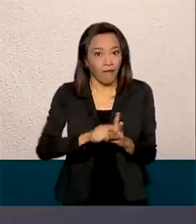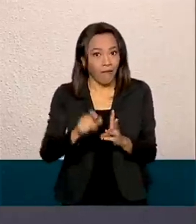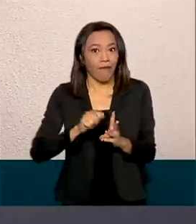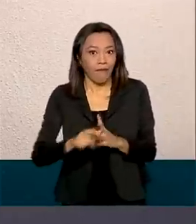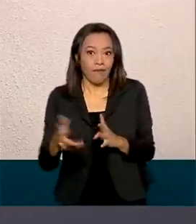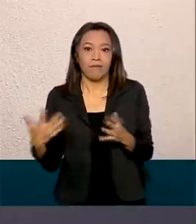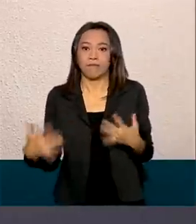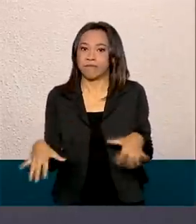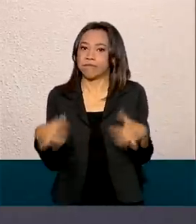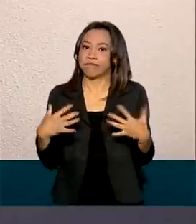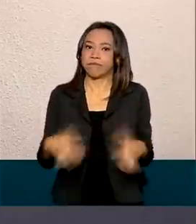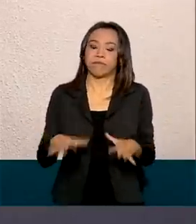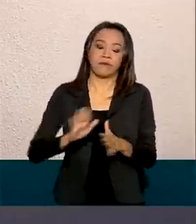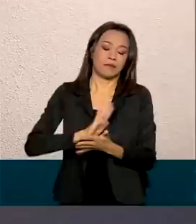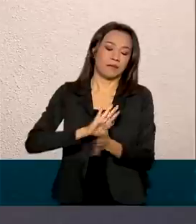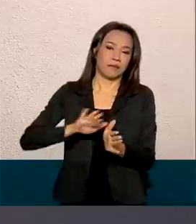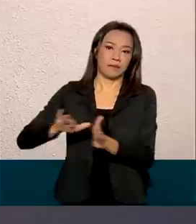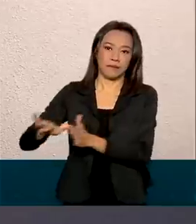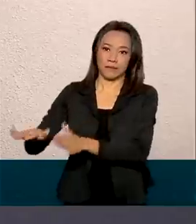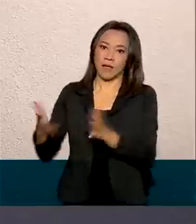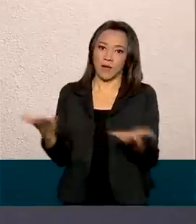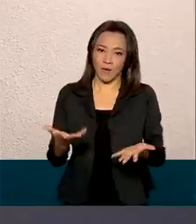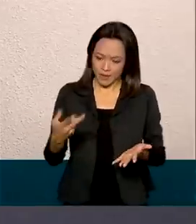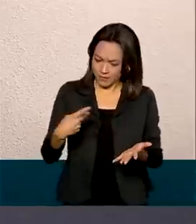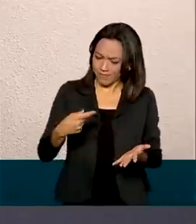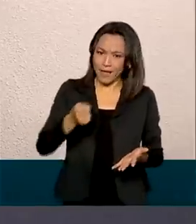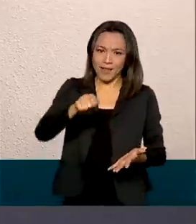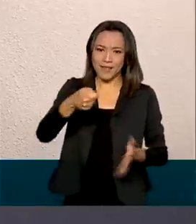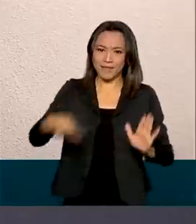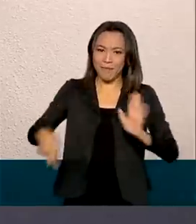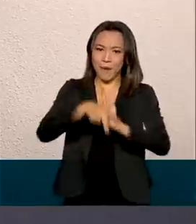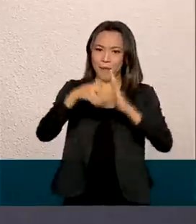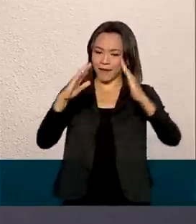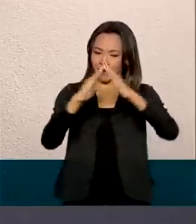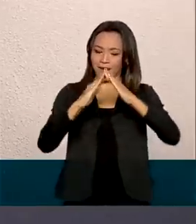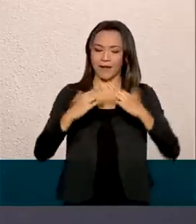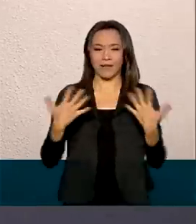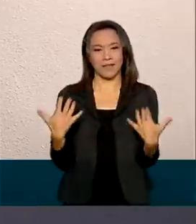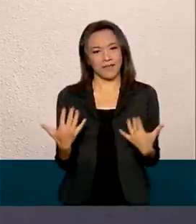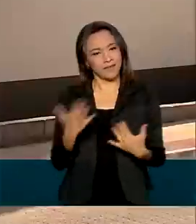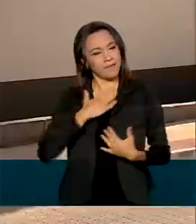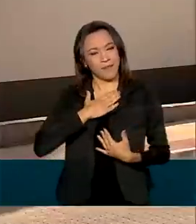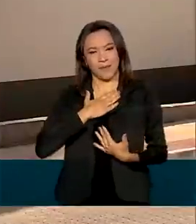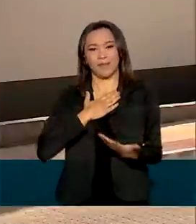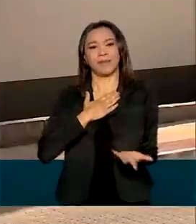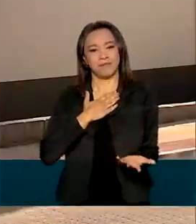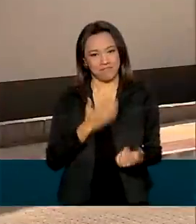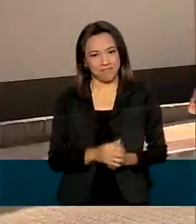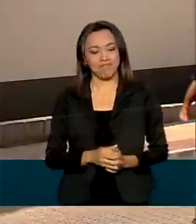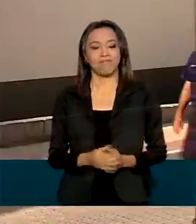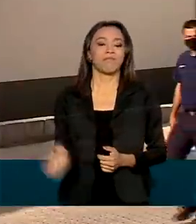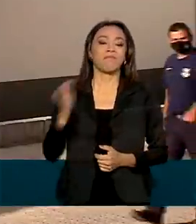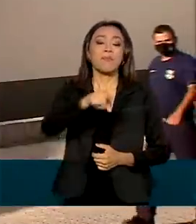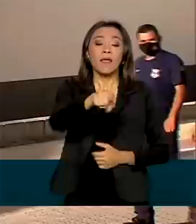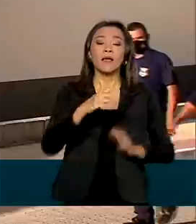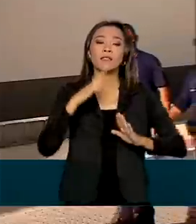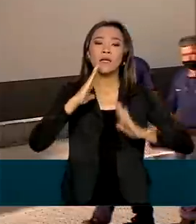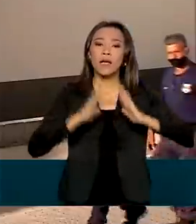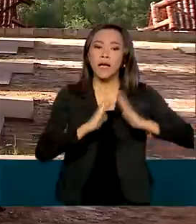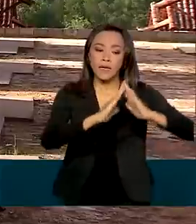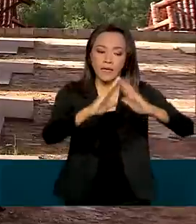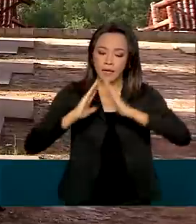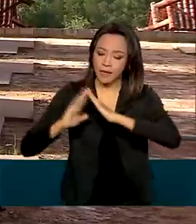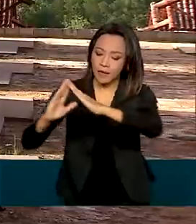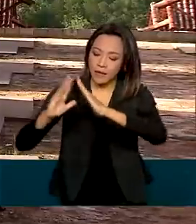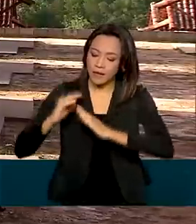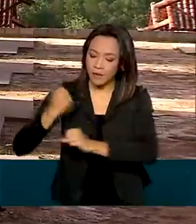mas um descanso, né? Nossa, tem um bem hoje, né? Adquiri um bem para mim. As obras do Residencial Solar de São